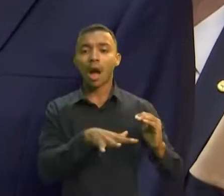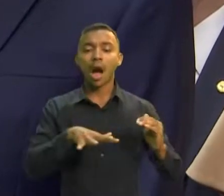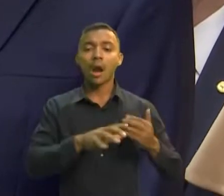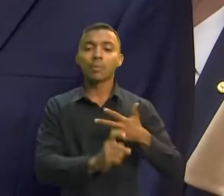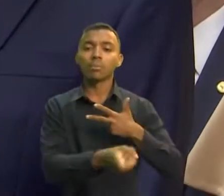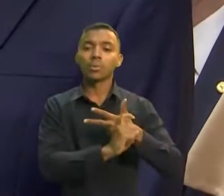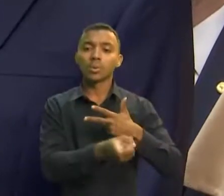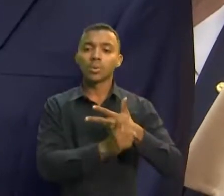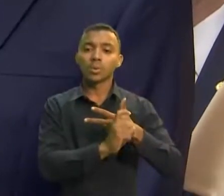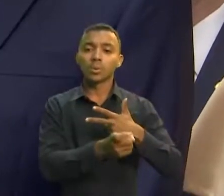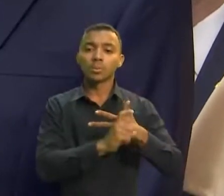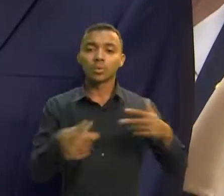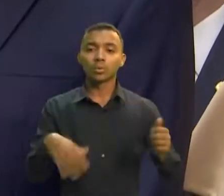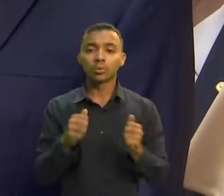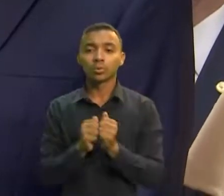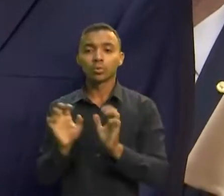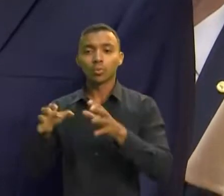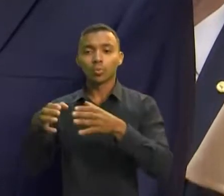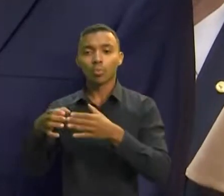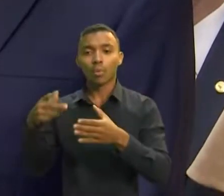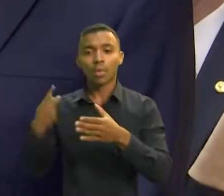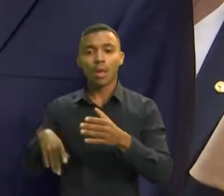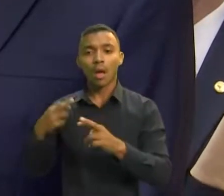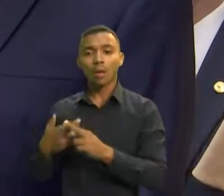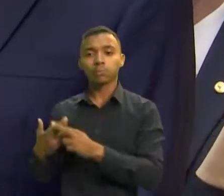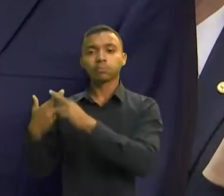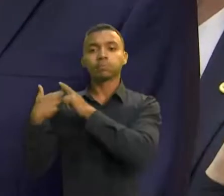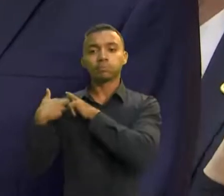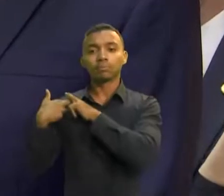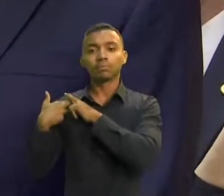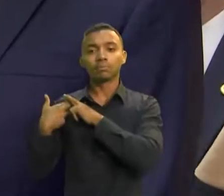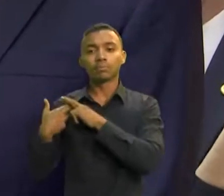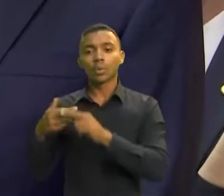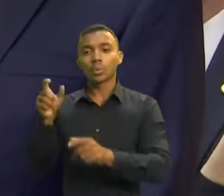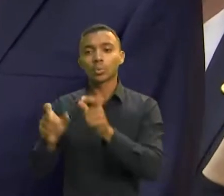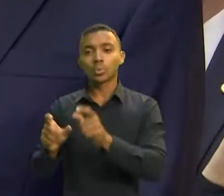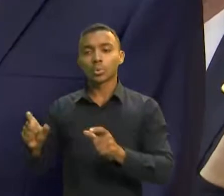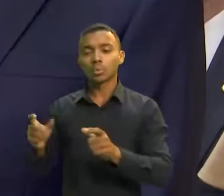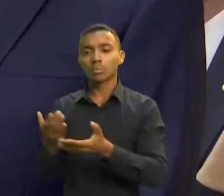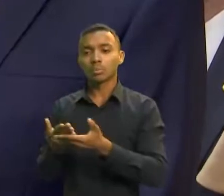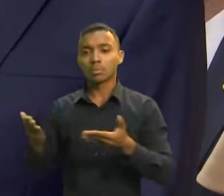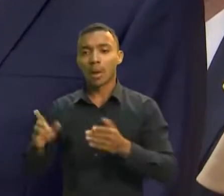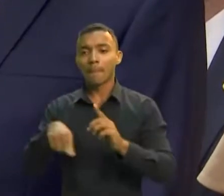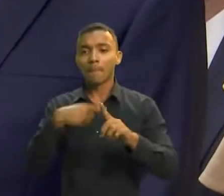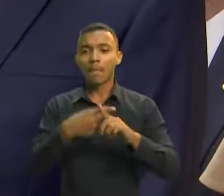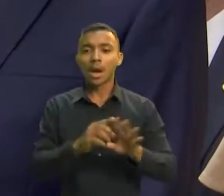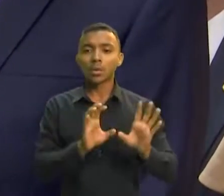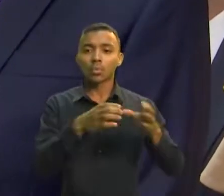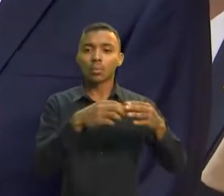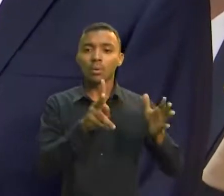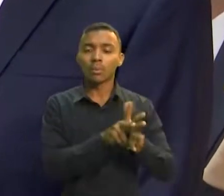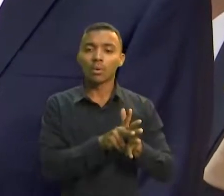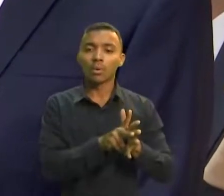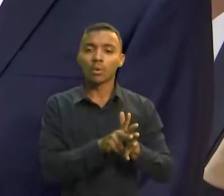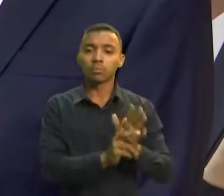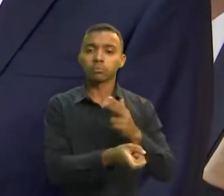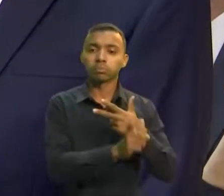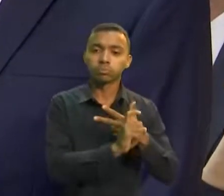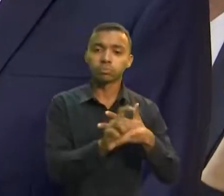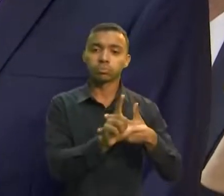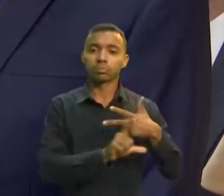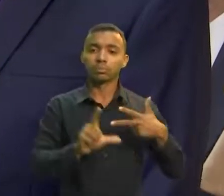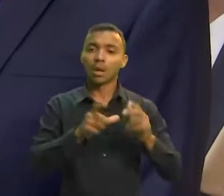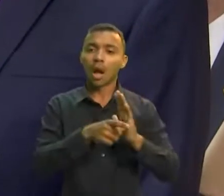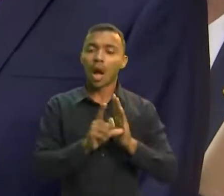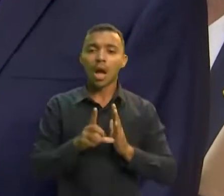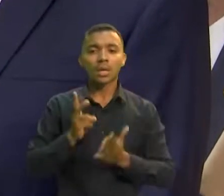com todo o comitê formado pelos poderes, pela sociedade civil, está sempre avaliando ao longo,